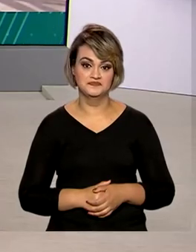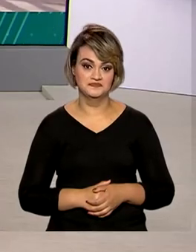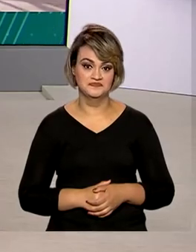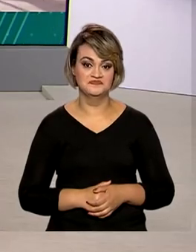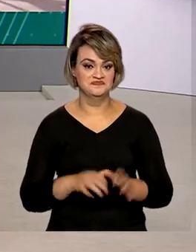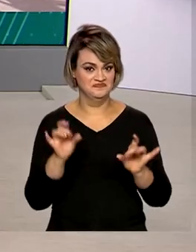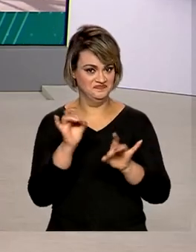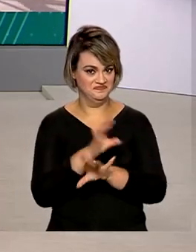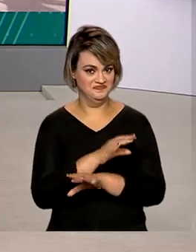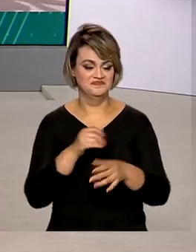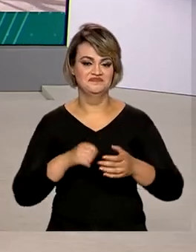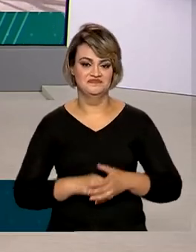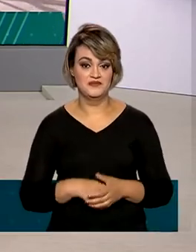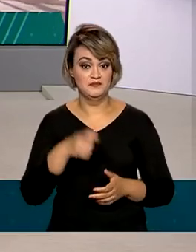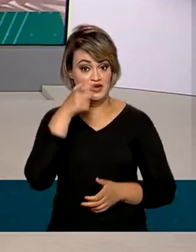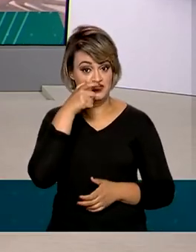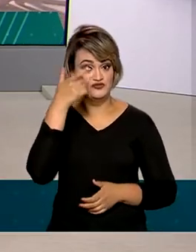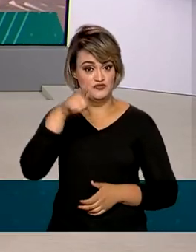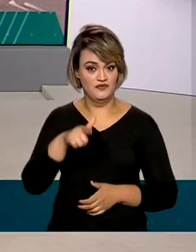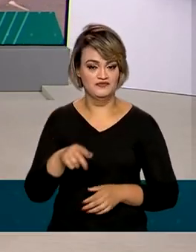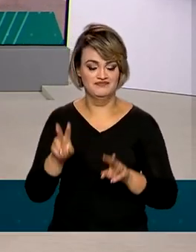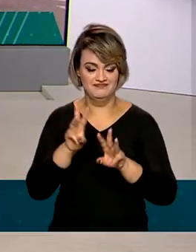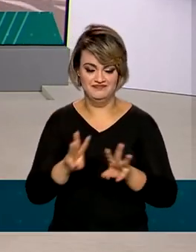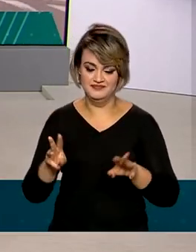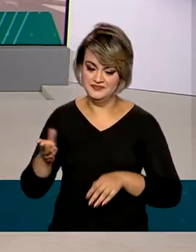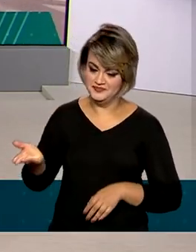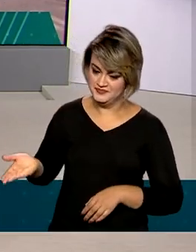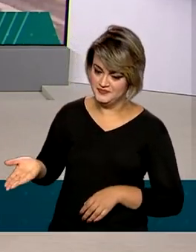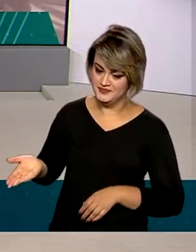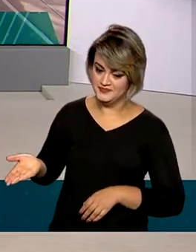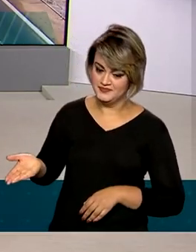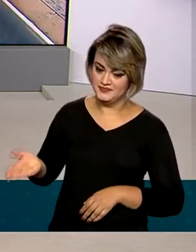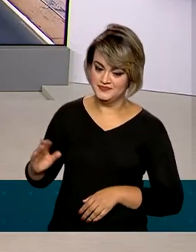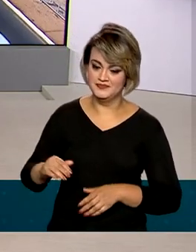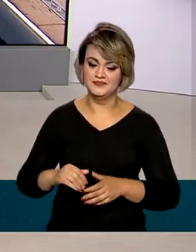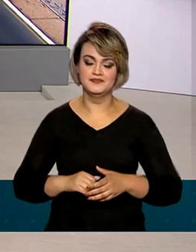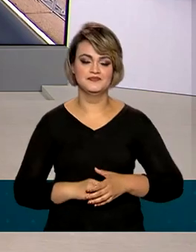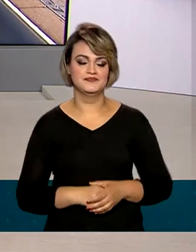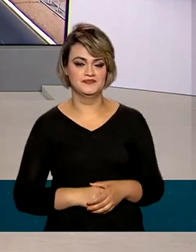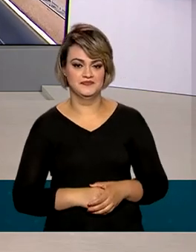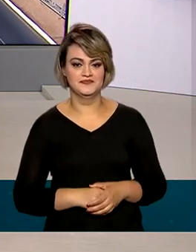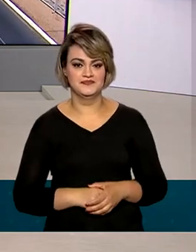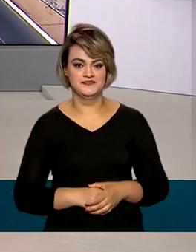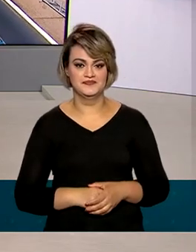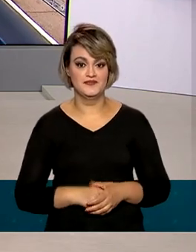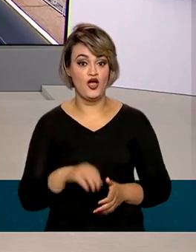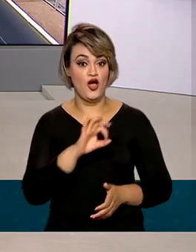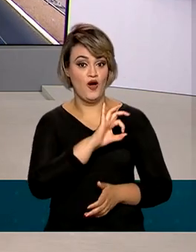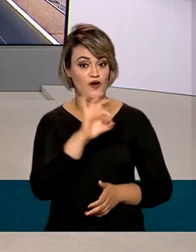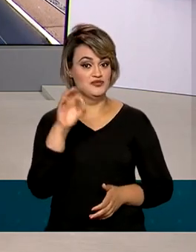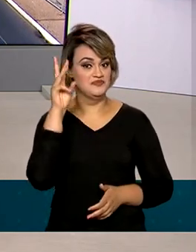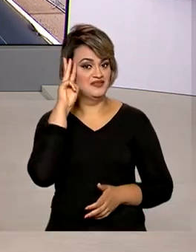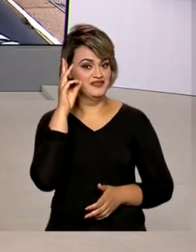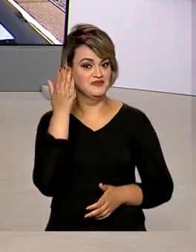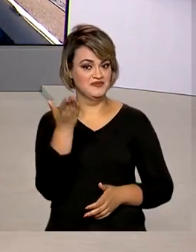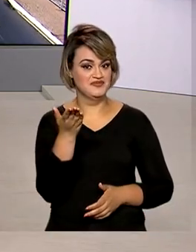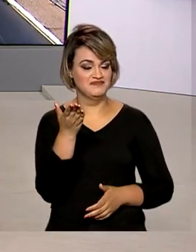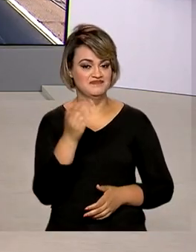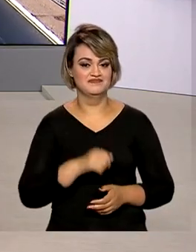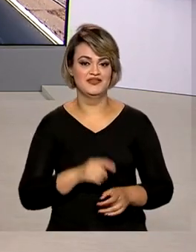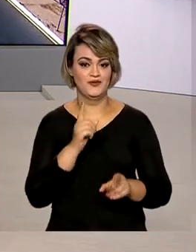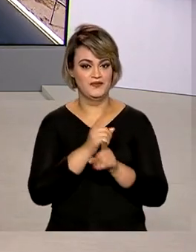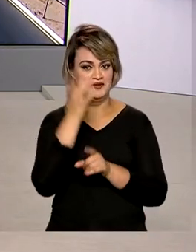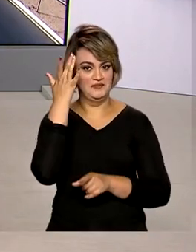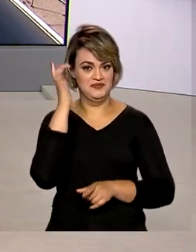E a gente fica por aqui para rever as reportagens de hoje e acesse as redes sociais da TV Brasil. Uma ótima terça-feira para você